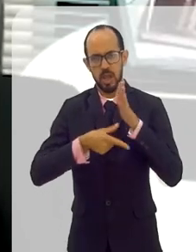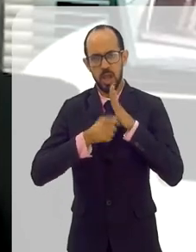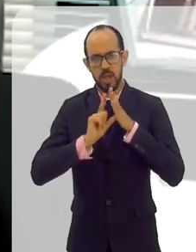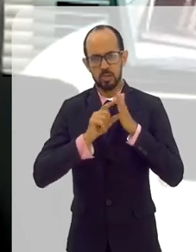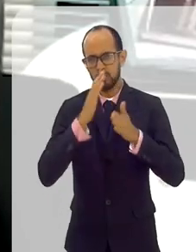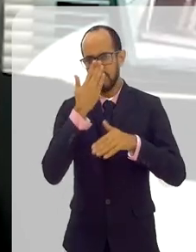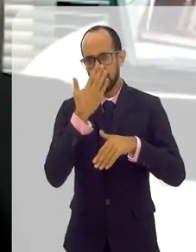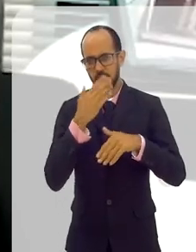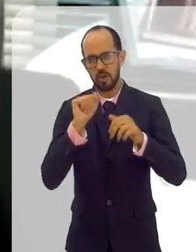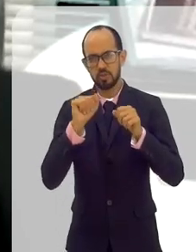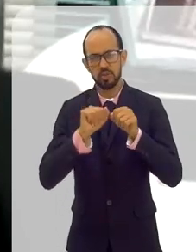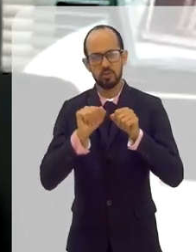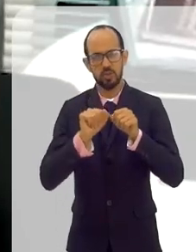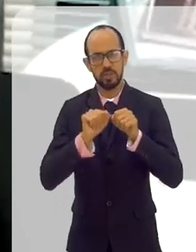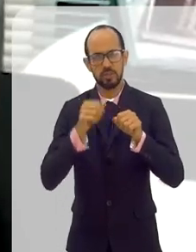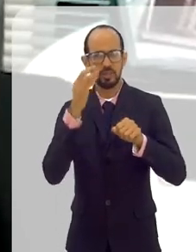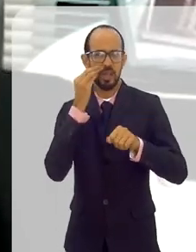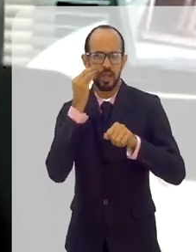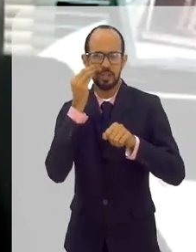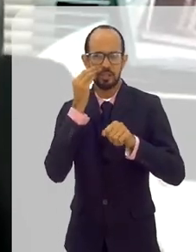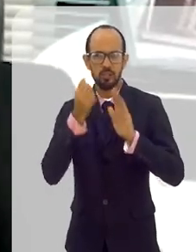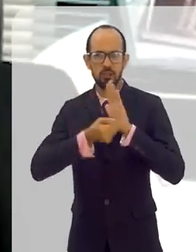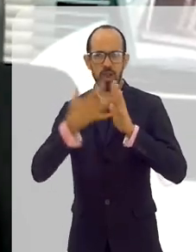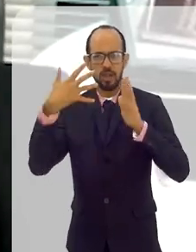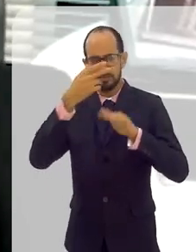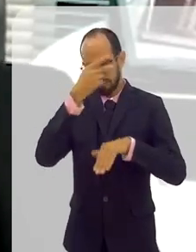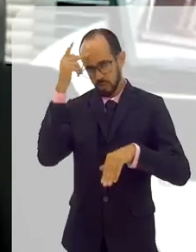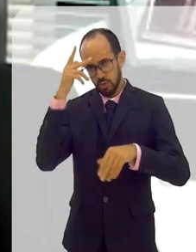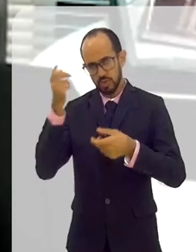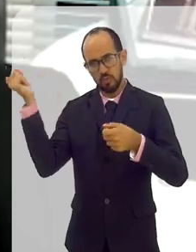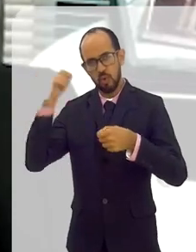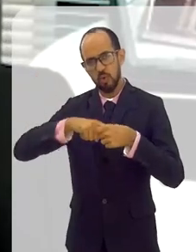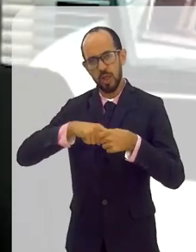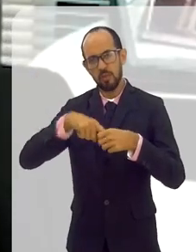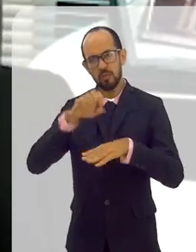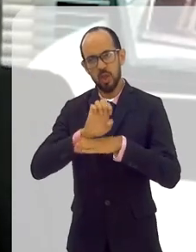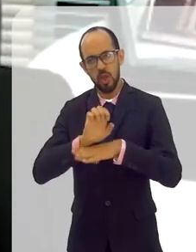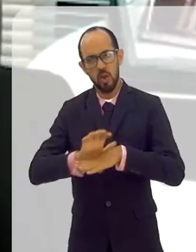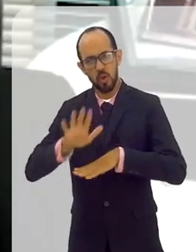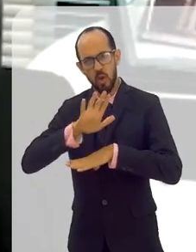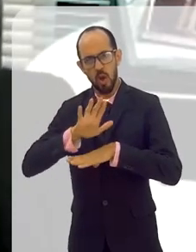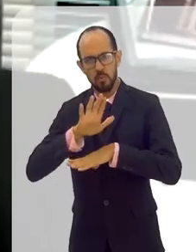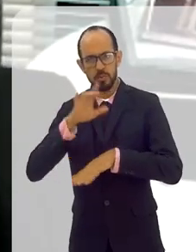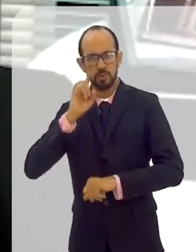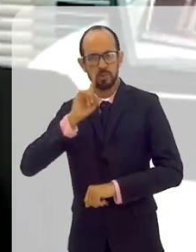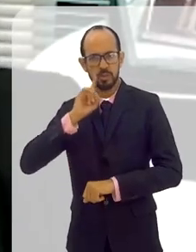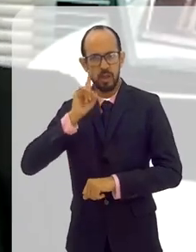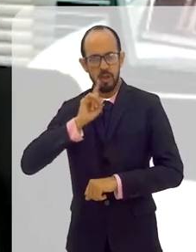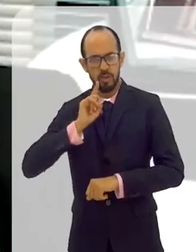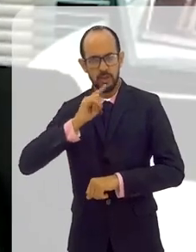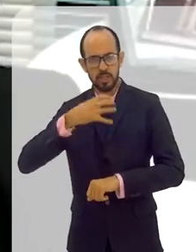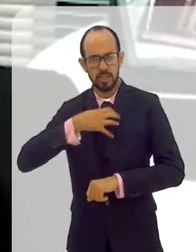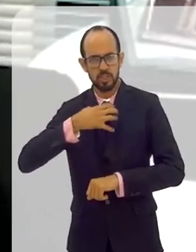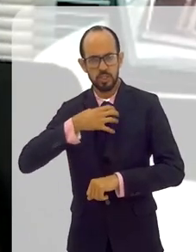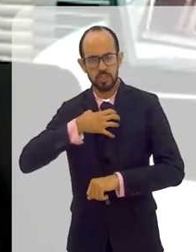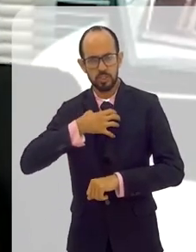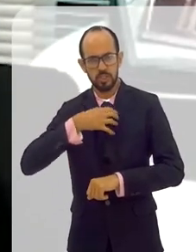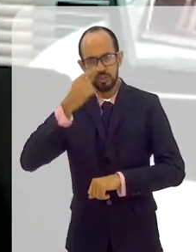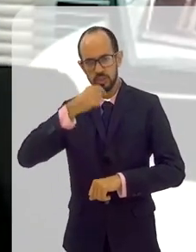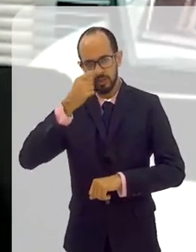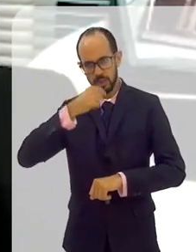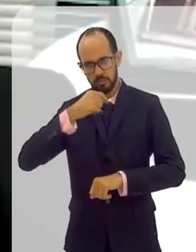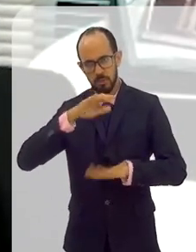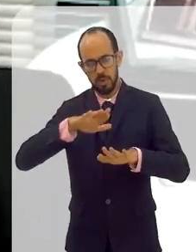em várias pessoas da comunidade acadêmica que retornavam da Europa e dos Estados Unidos com sintomas gripais, mas, ainda bem, não